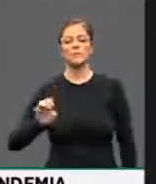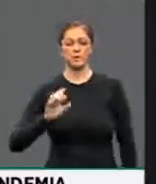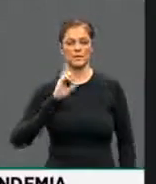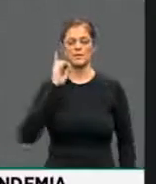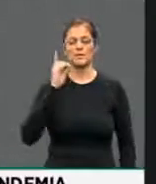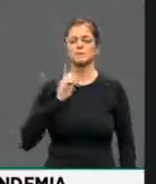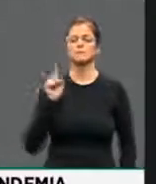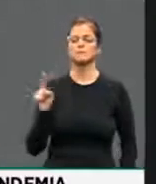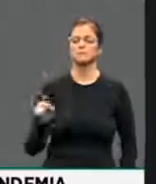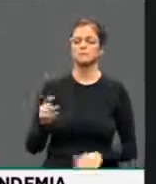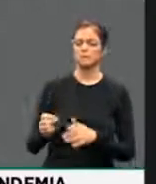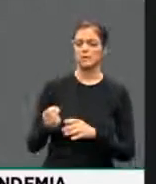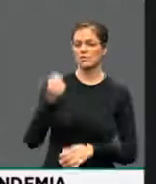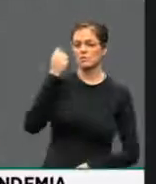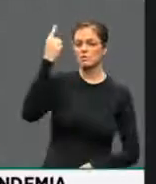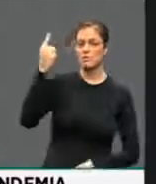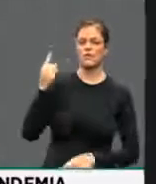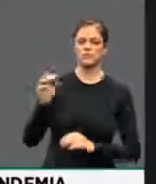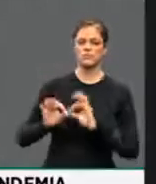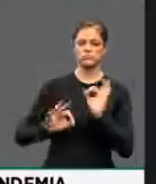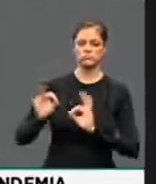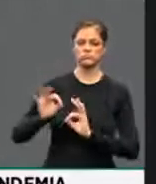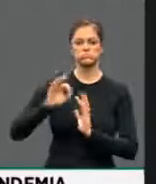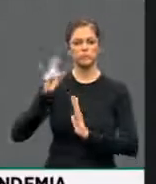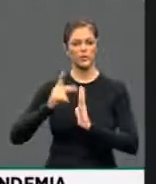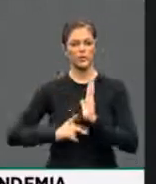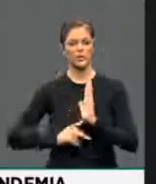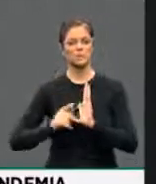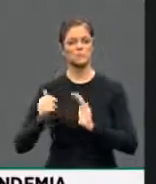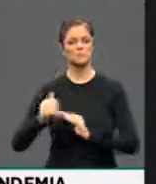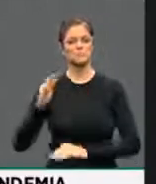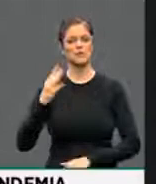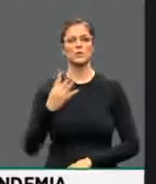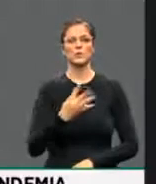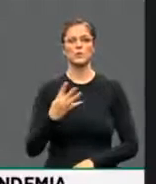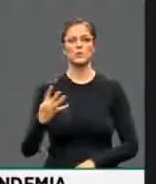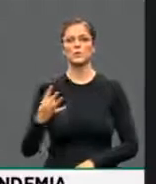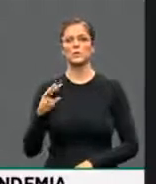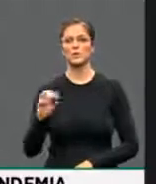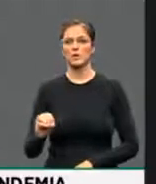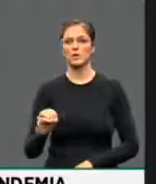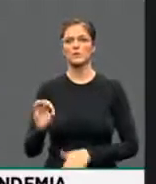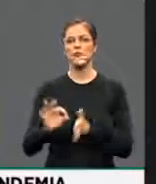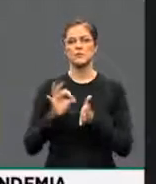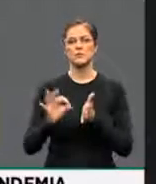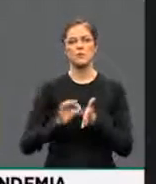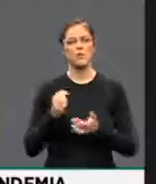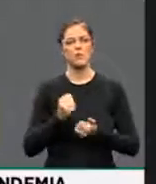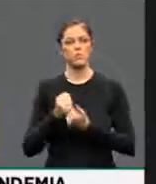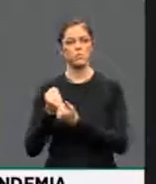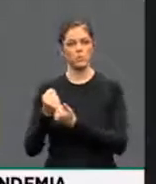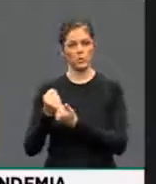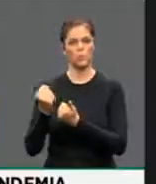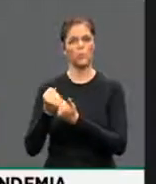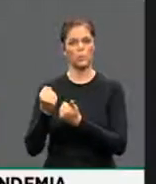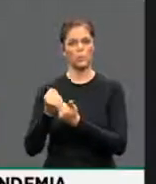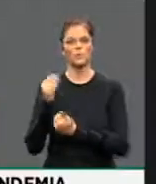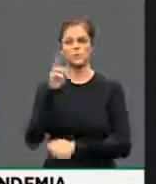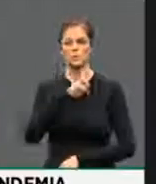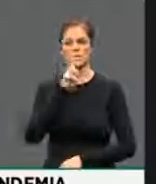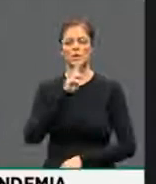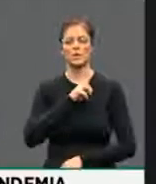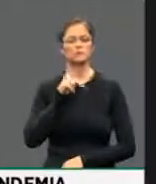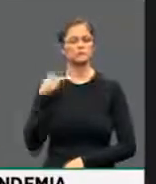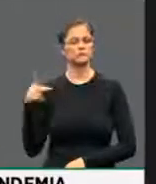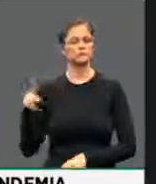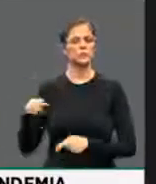só pela iniciativa, por ter tido mais de 440 assinaturas pela urgência desse projeto, mas sua